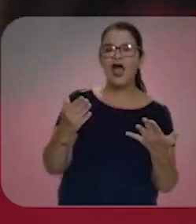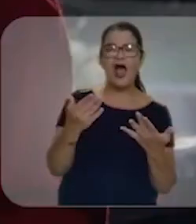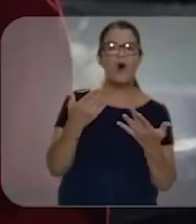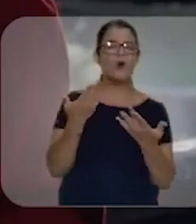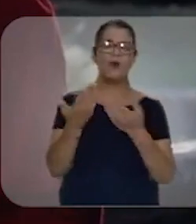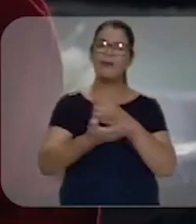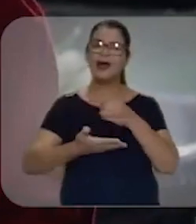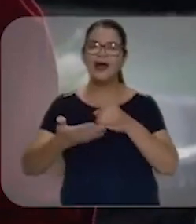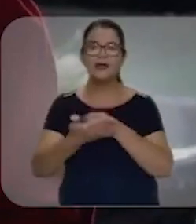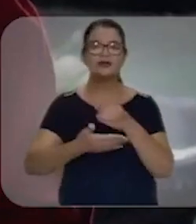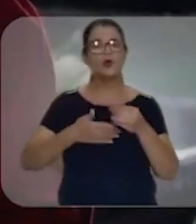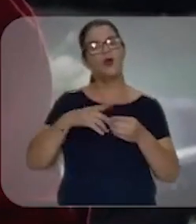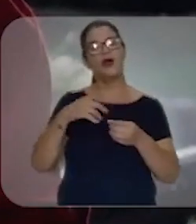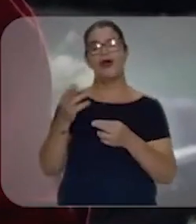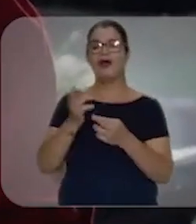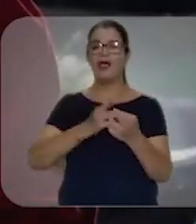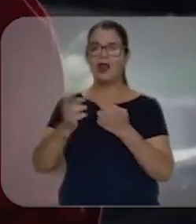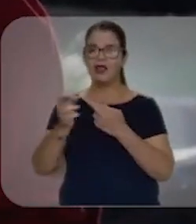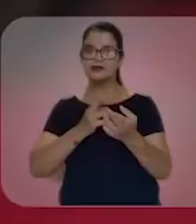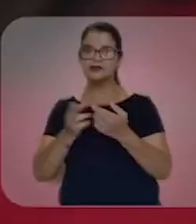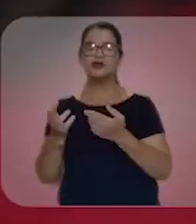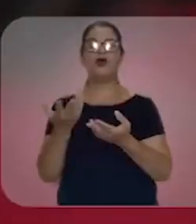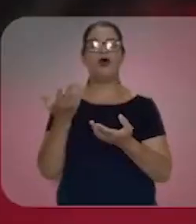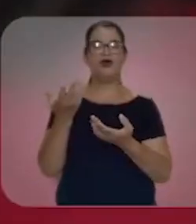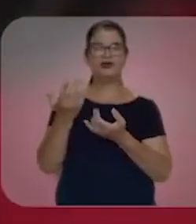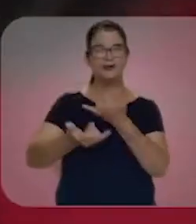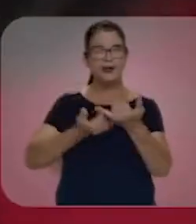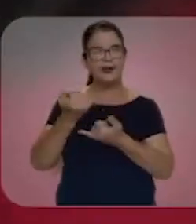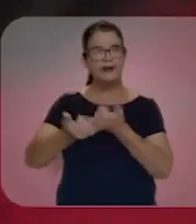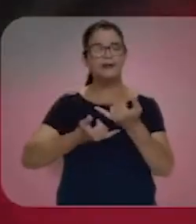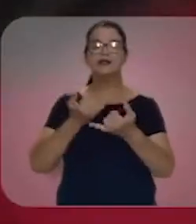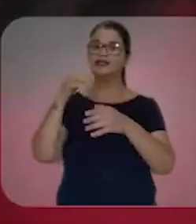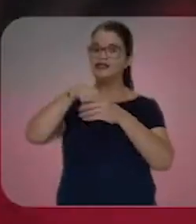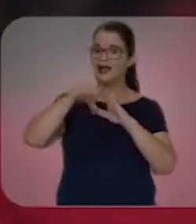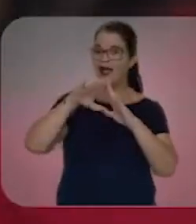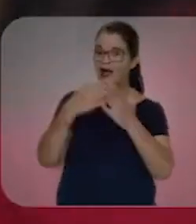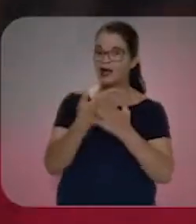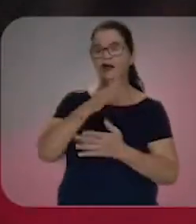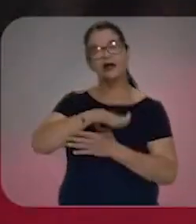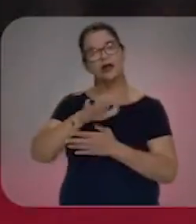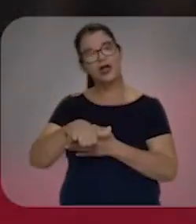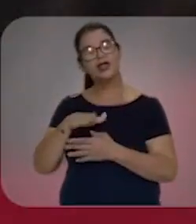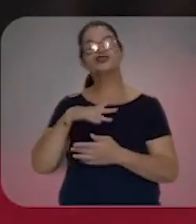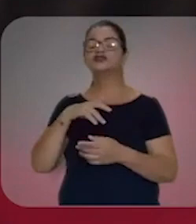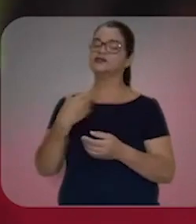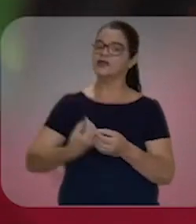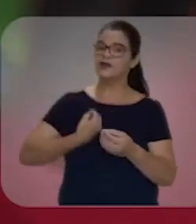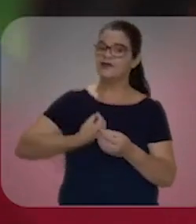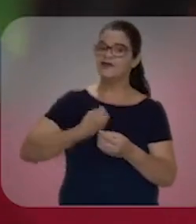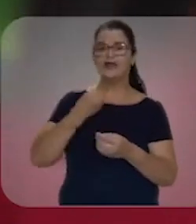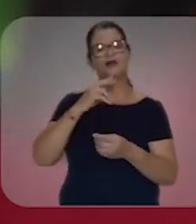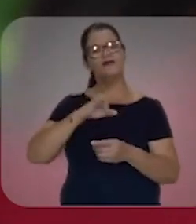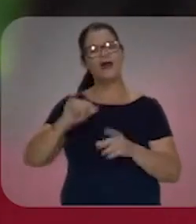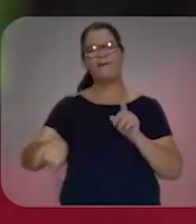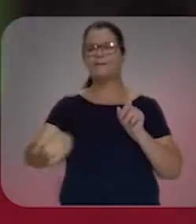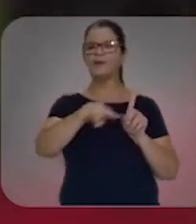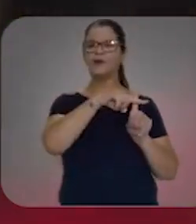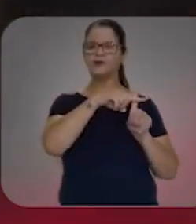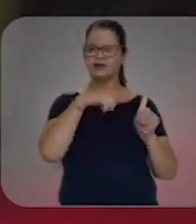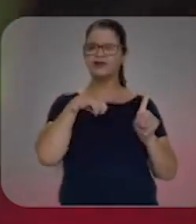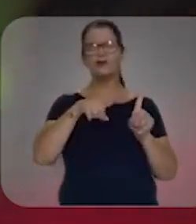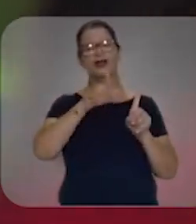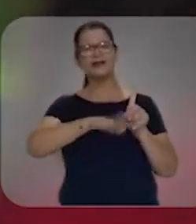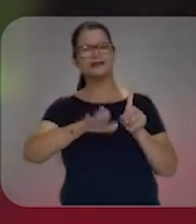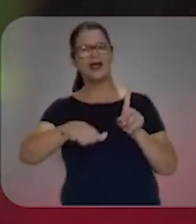básico, interações e brincadeiras. Isso na creche, sendo evidenciado, só vai ser positivo